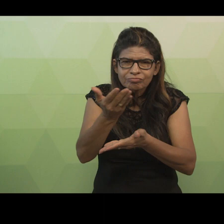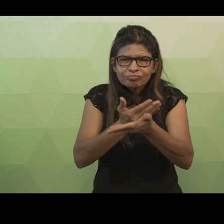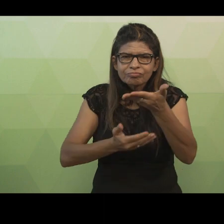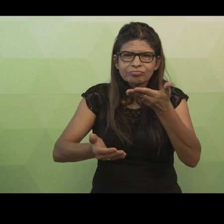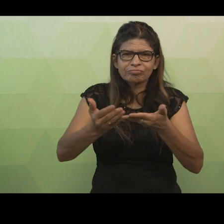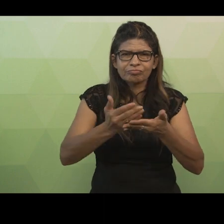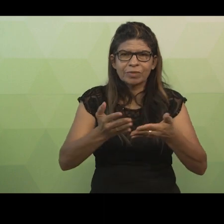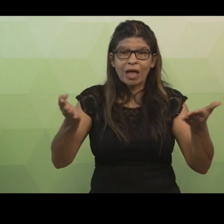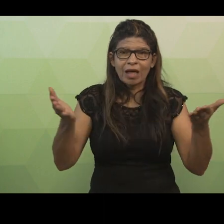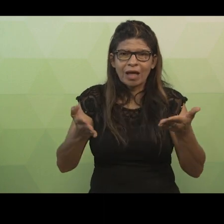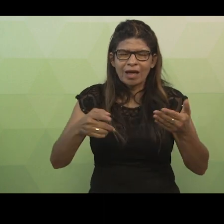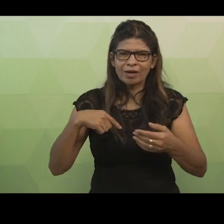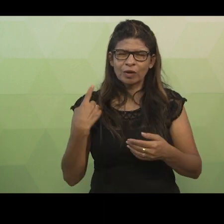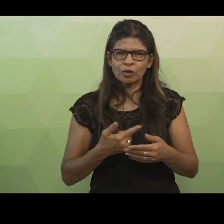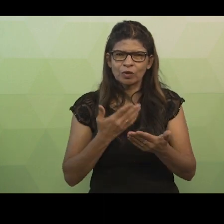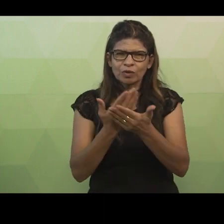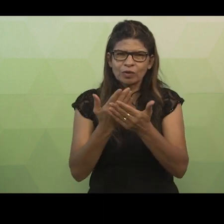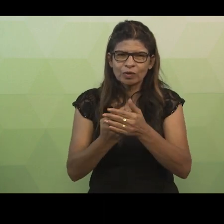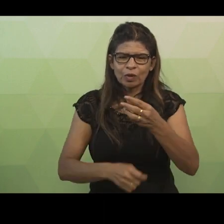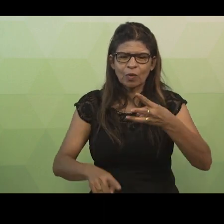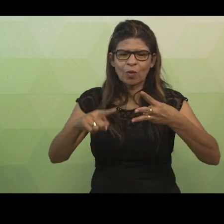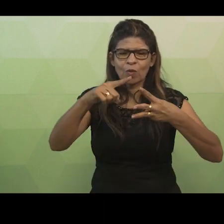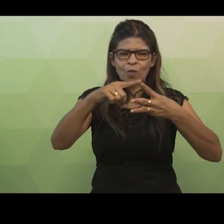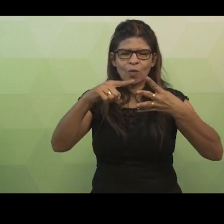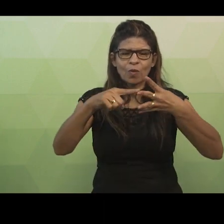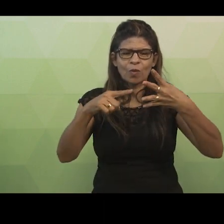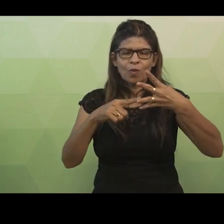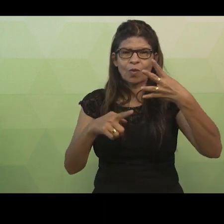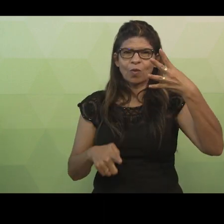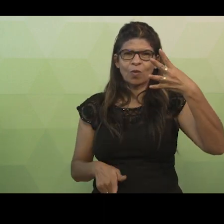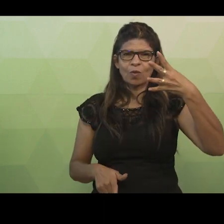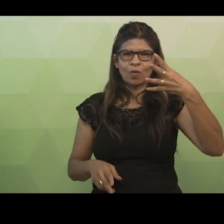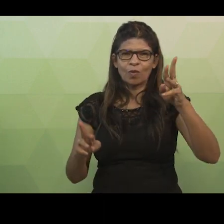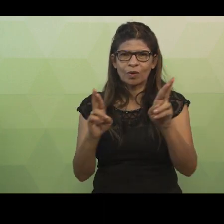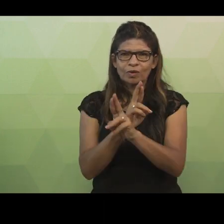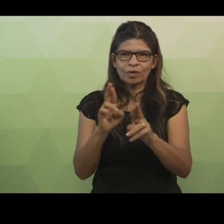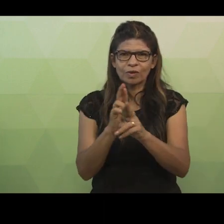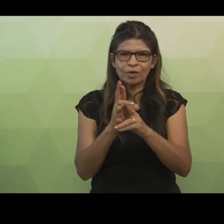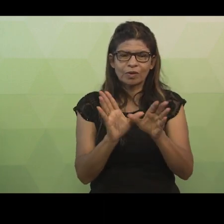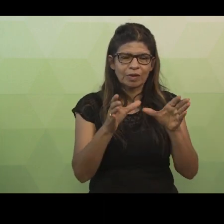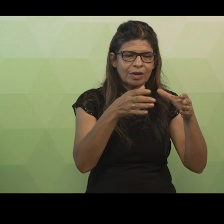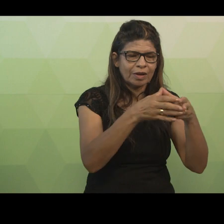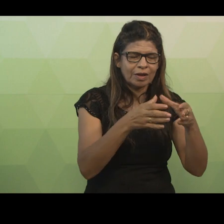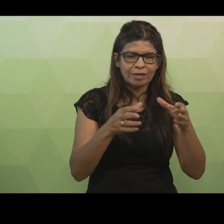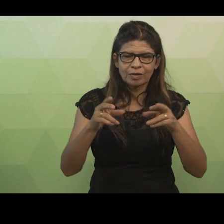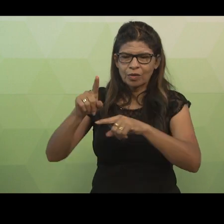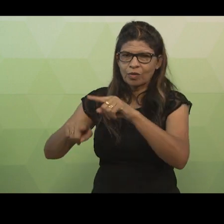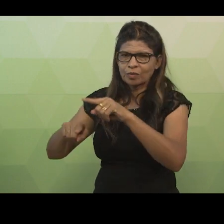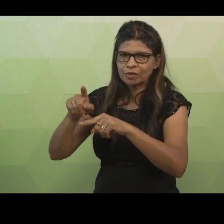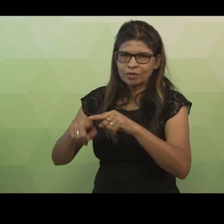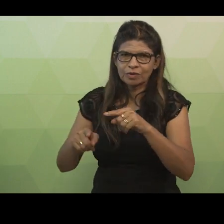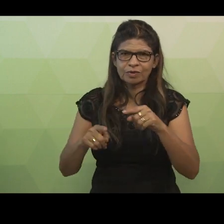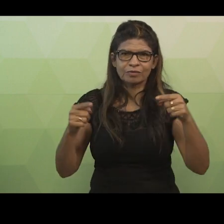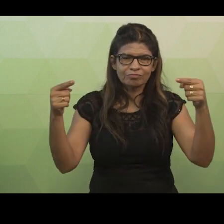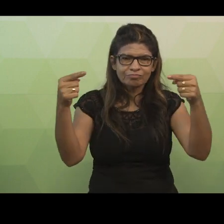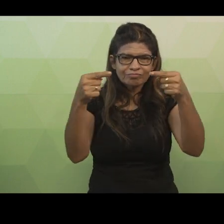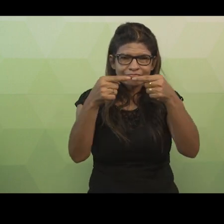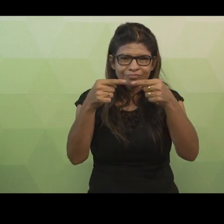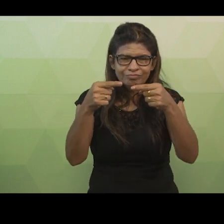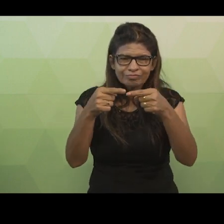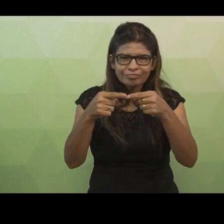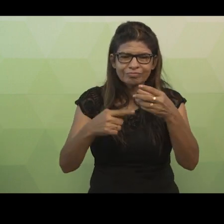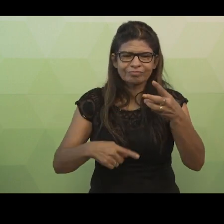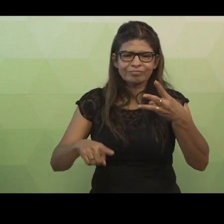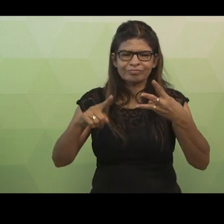então, quatro tipos de relacionamentos que podem ocorrer entre classes e objetos. Relacionamento por associação, por